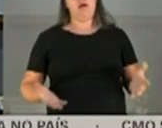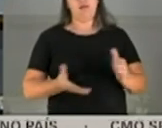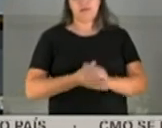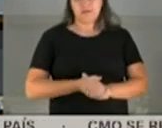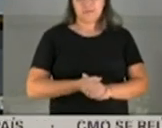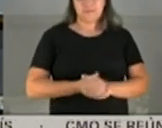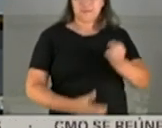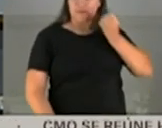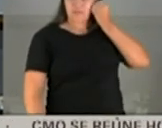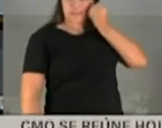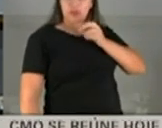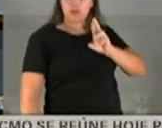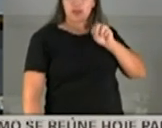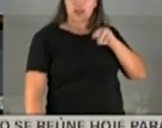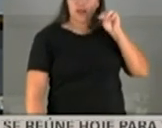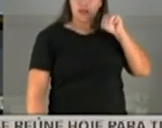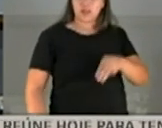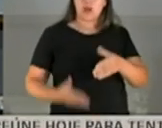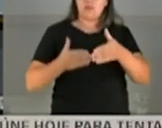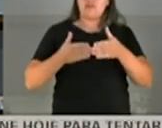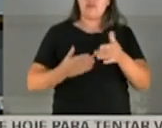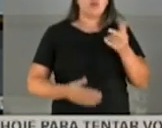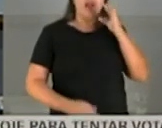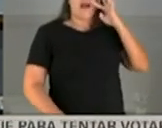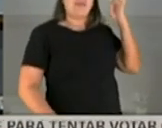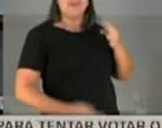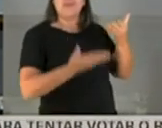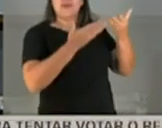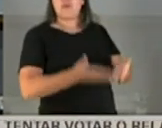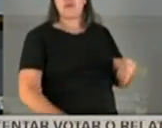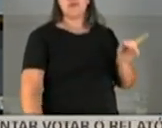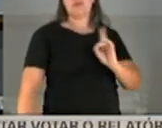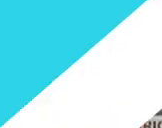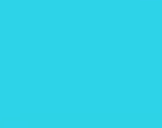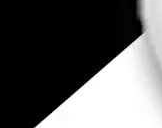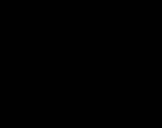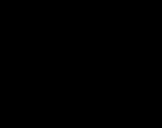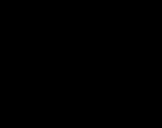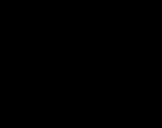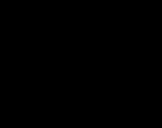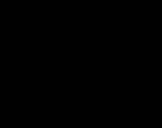Senador Renato, por favor, não dê mais atenção a isso, por favor. V.